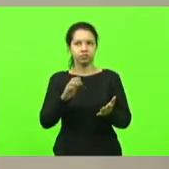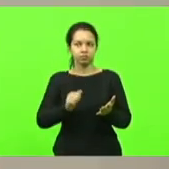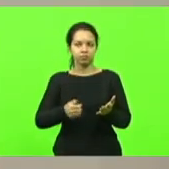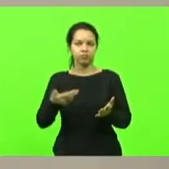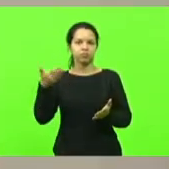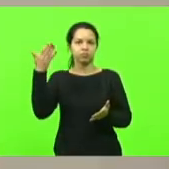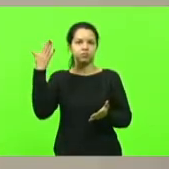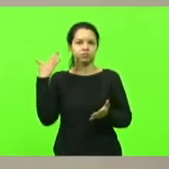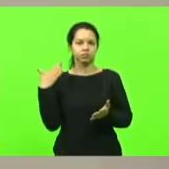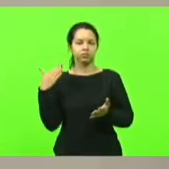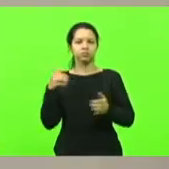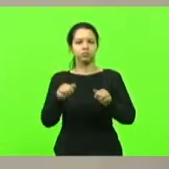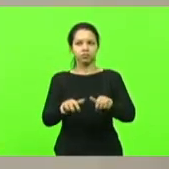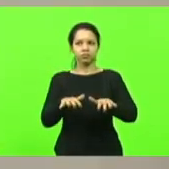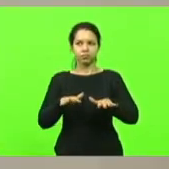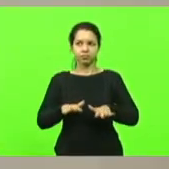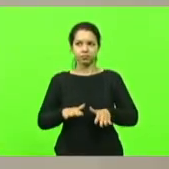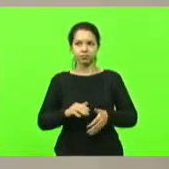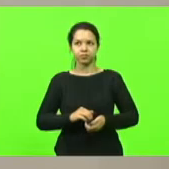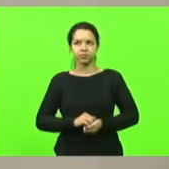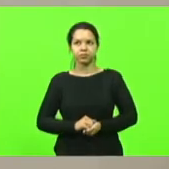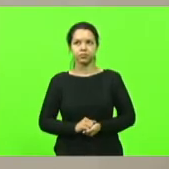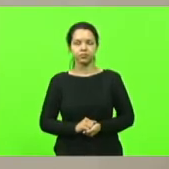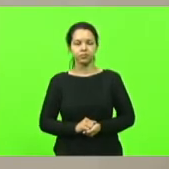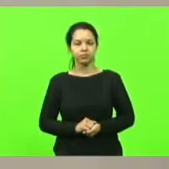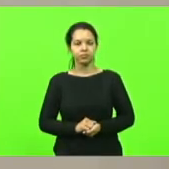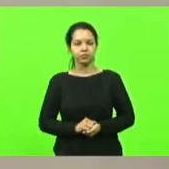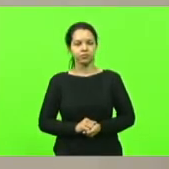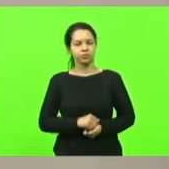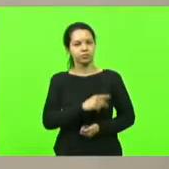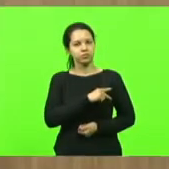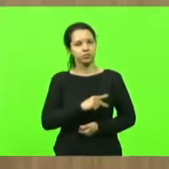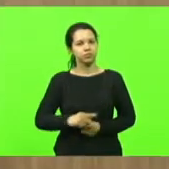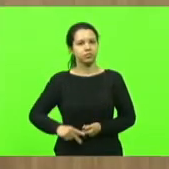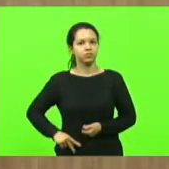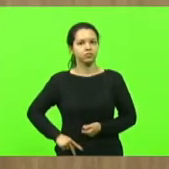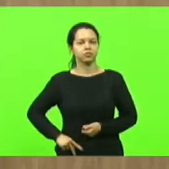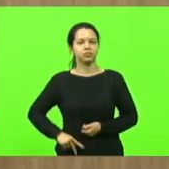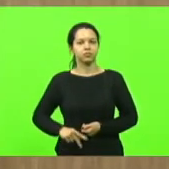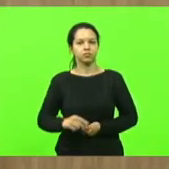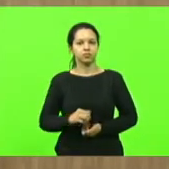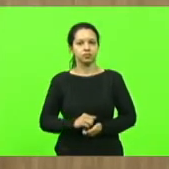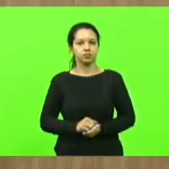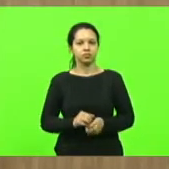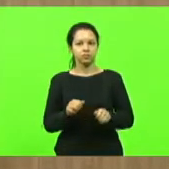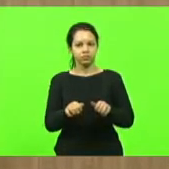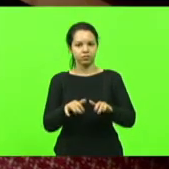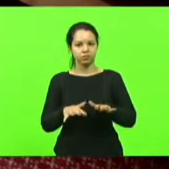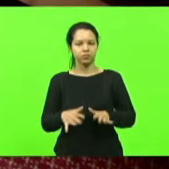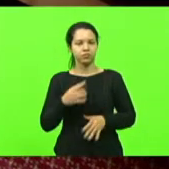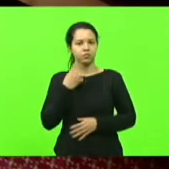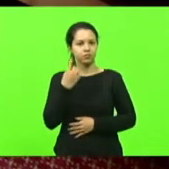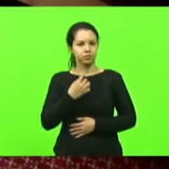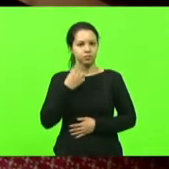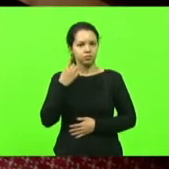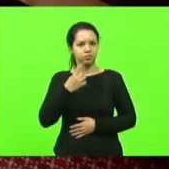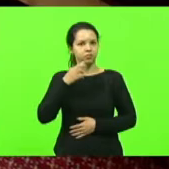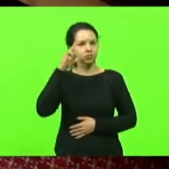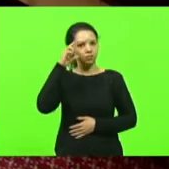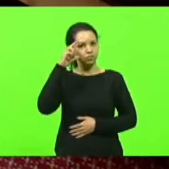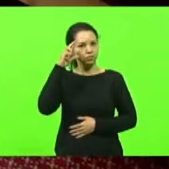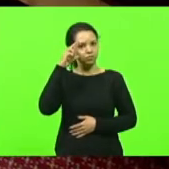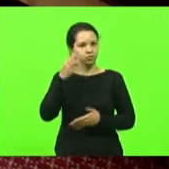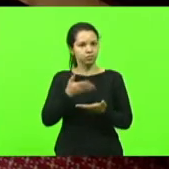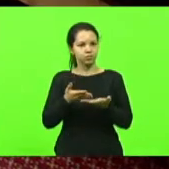últimas sessões. Senhor presidente, nesta sessão, deputado Ricardo Alba, demais